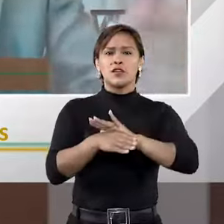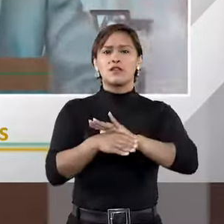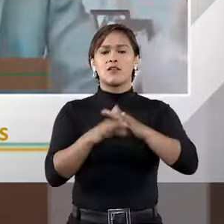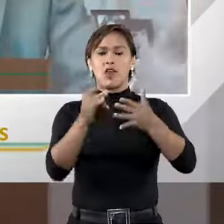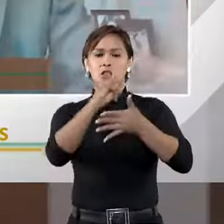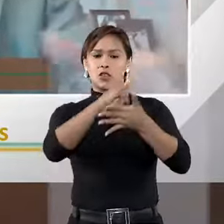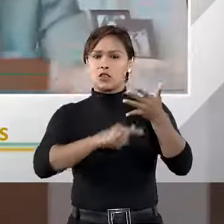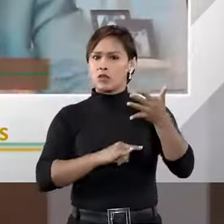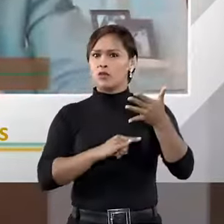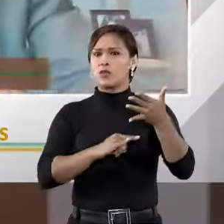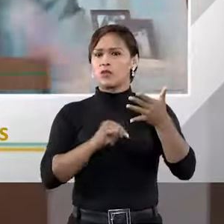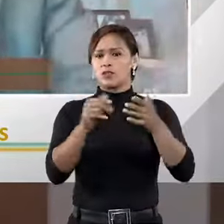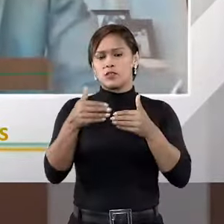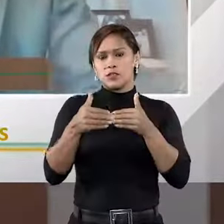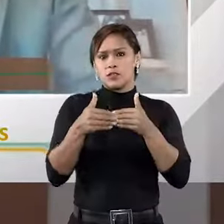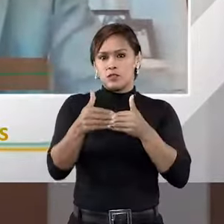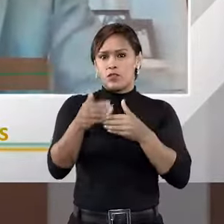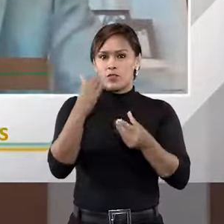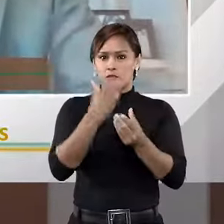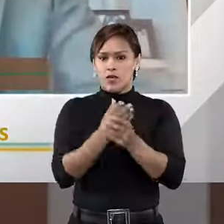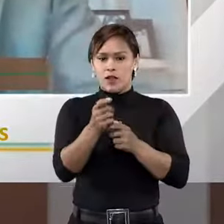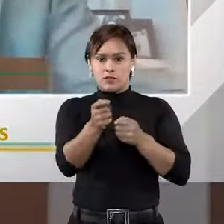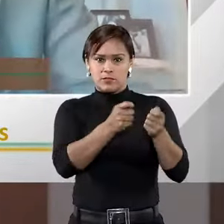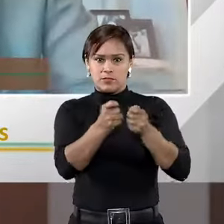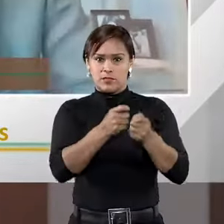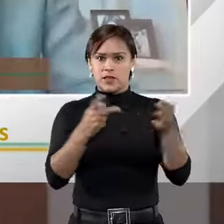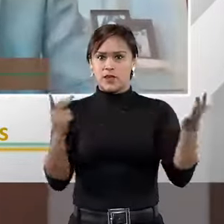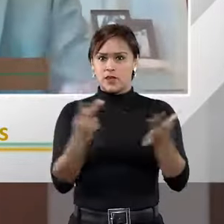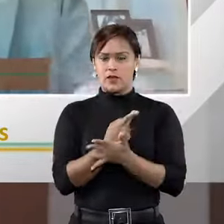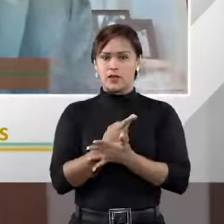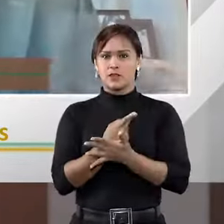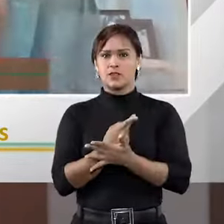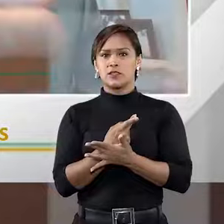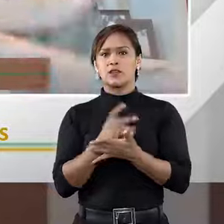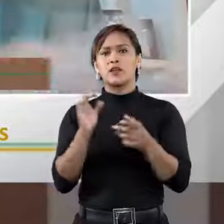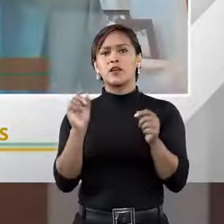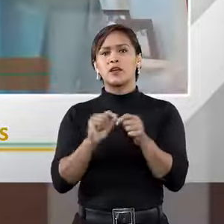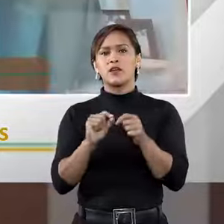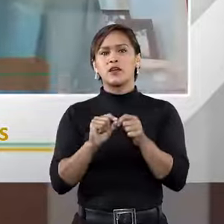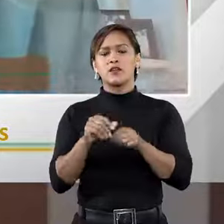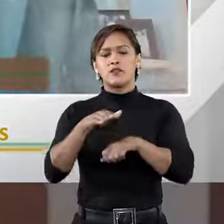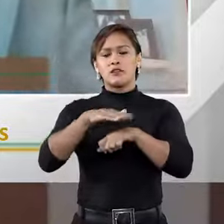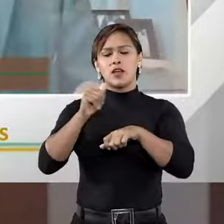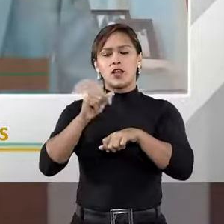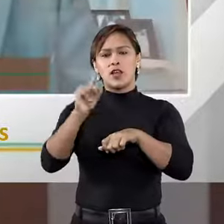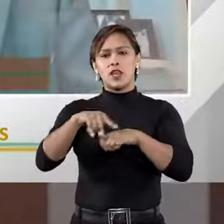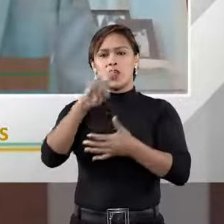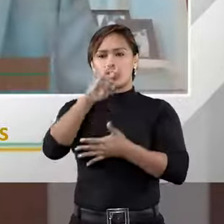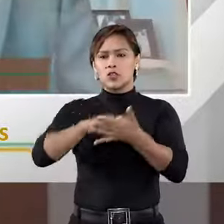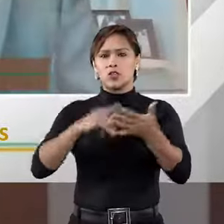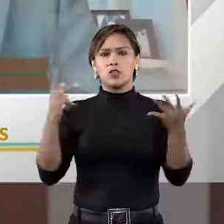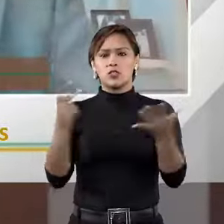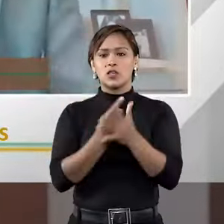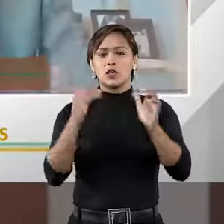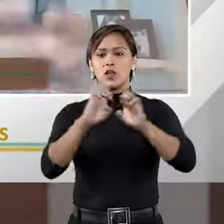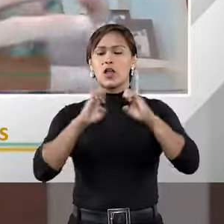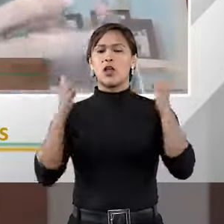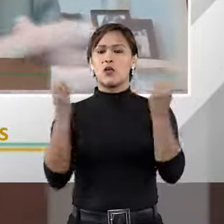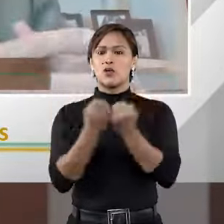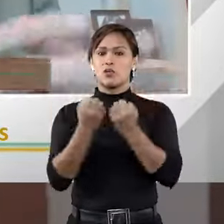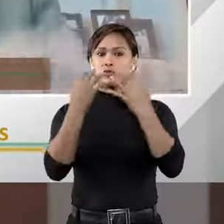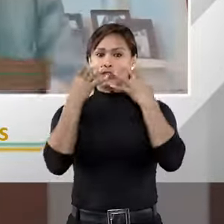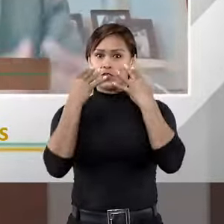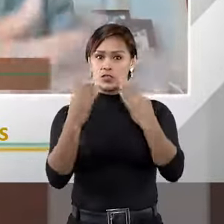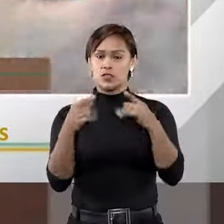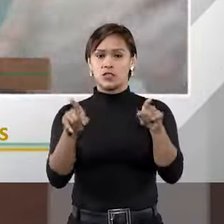documentação desse processo arbitral que nós teremos? Quem fará as intimações? Onde acontecerão as audiências? Então,